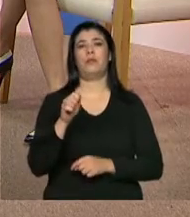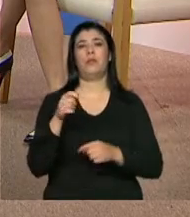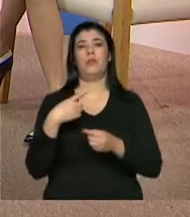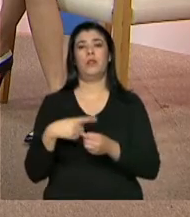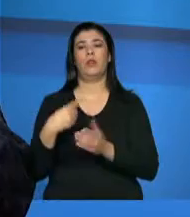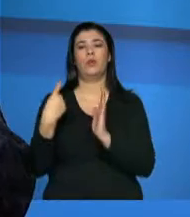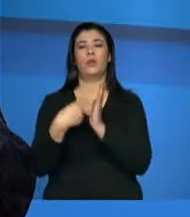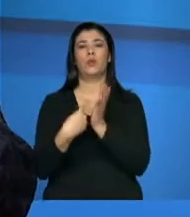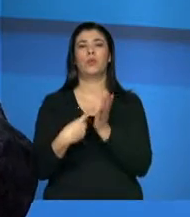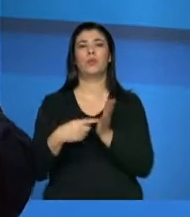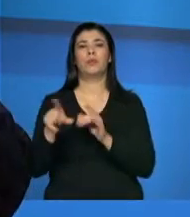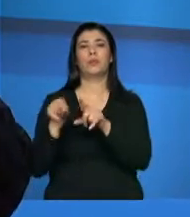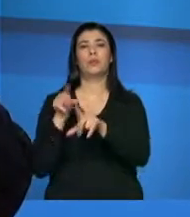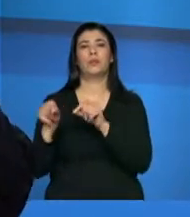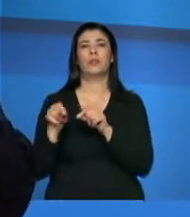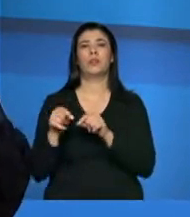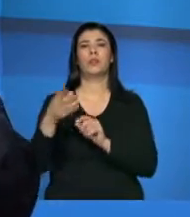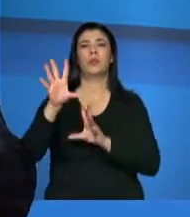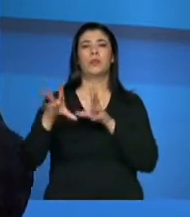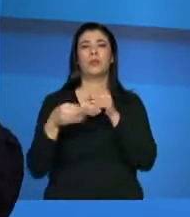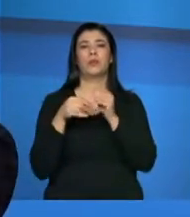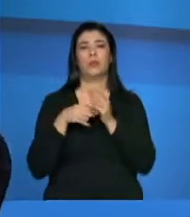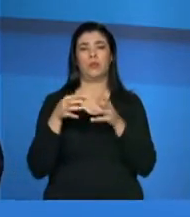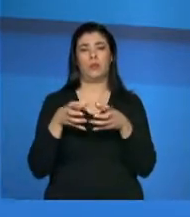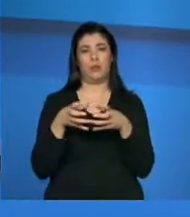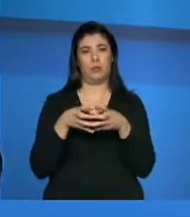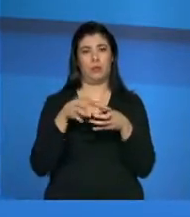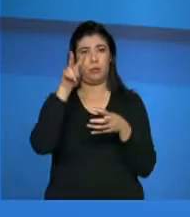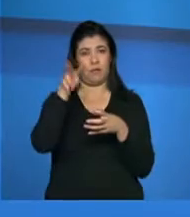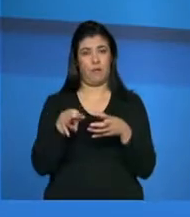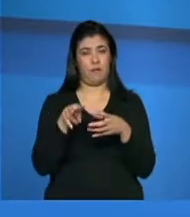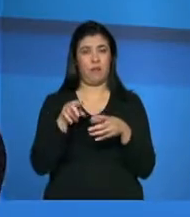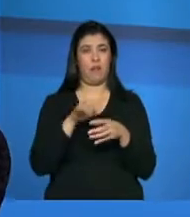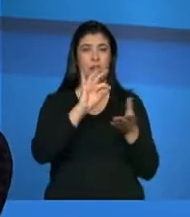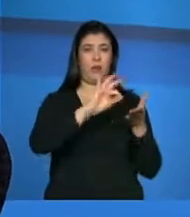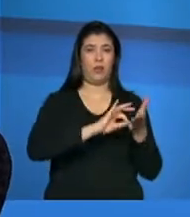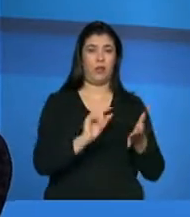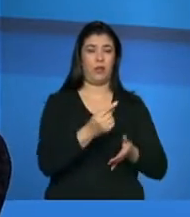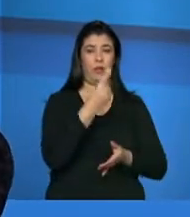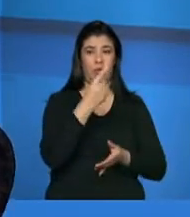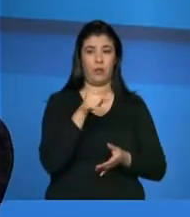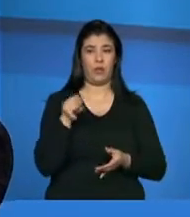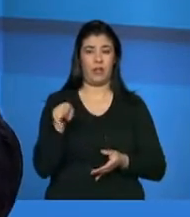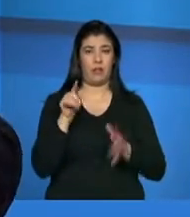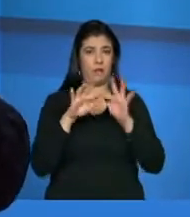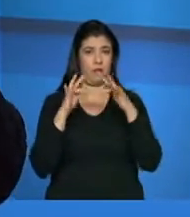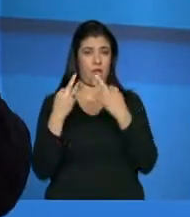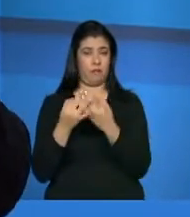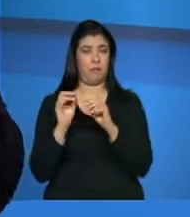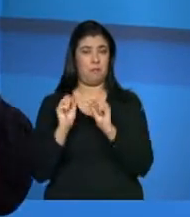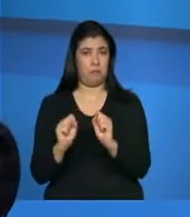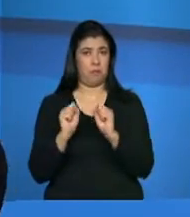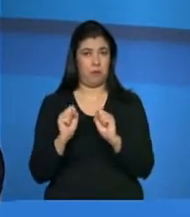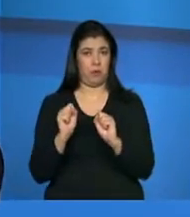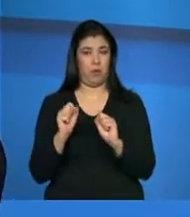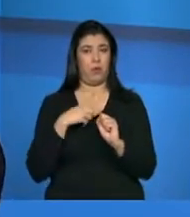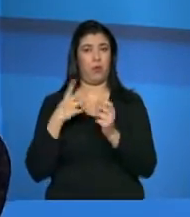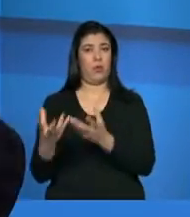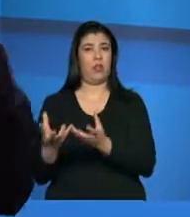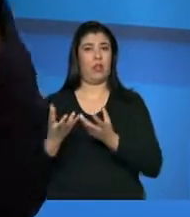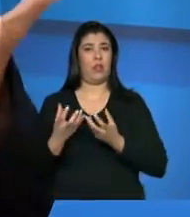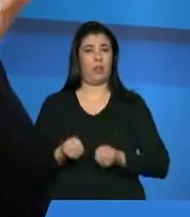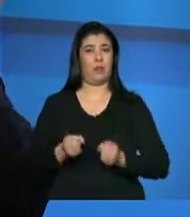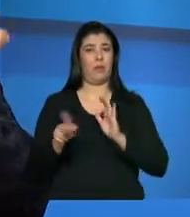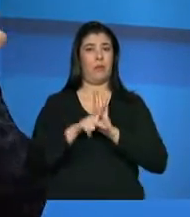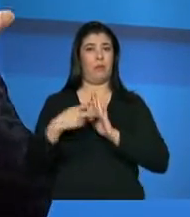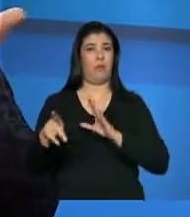olhada no cadastro. Então, a partir do momento que o INCRA entende que aquela família tem as condições de terra para receber